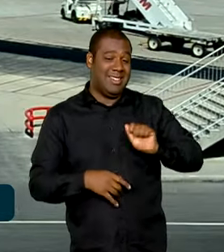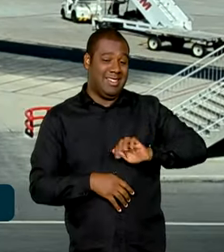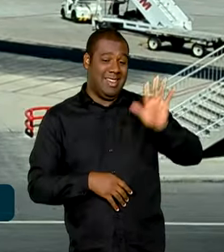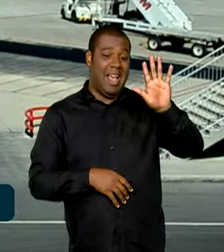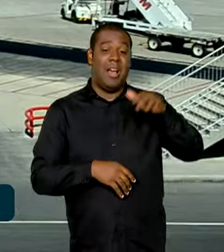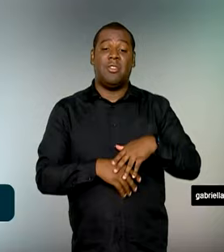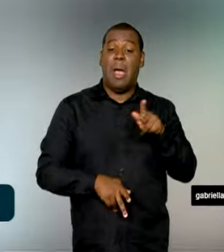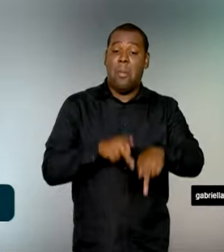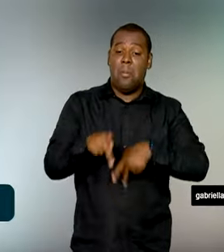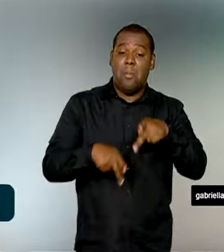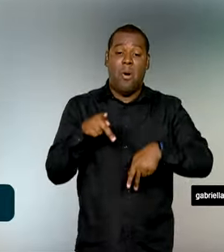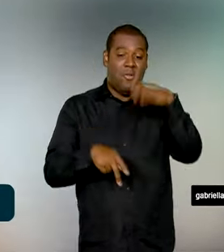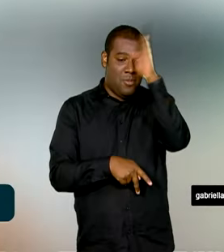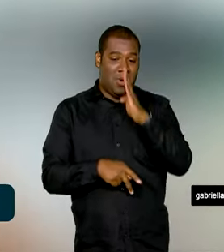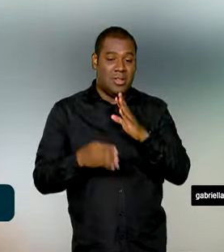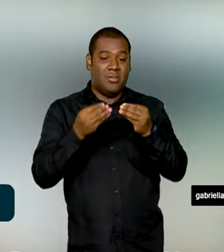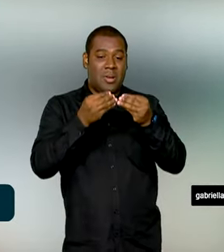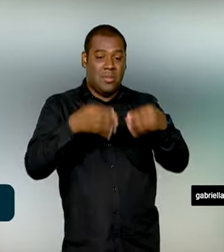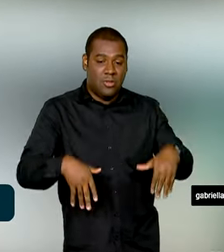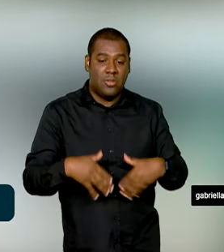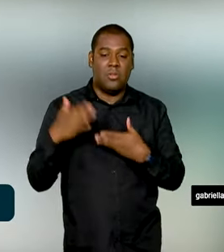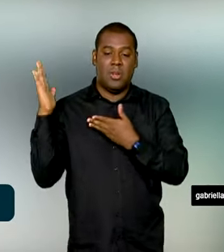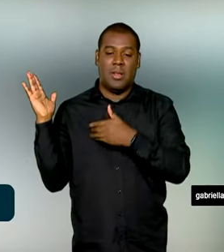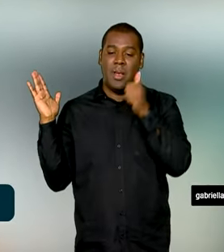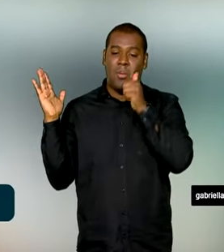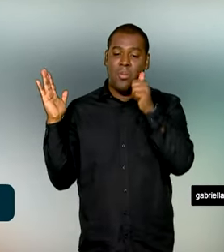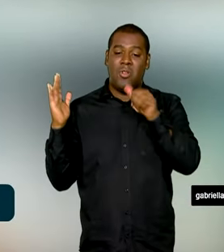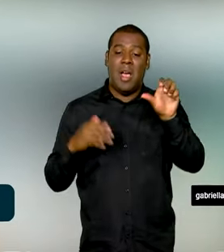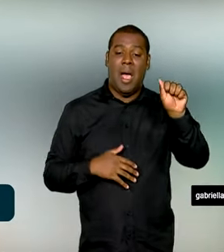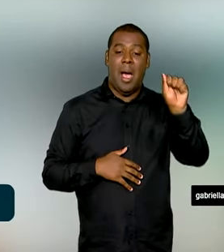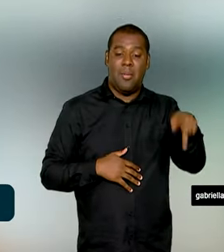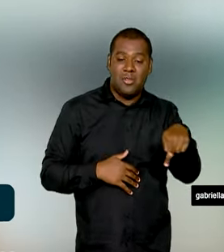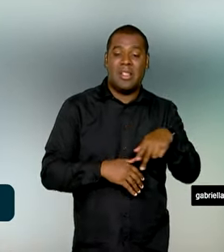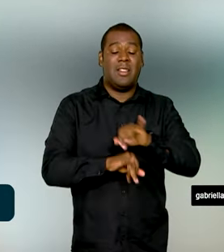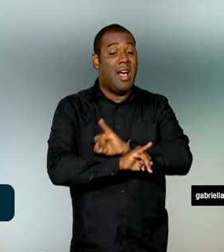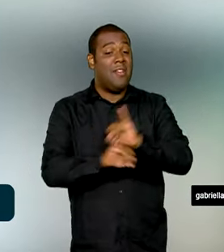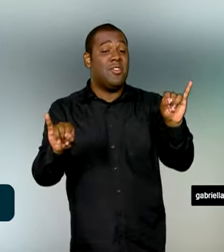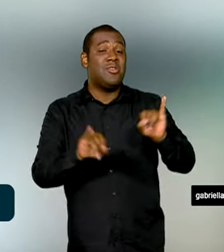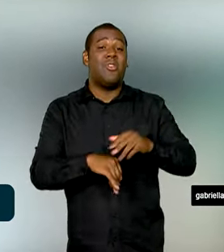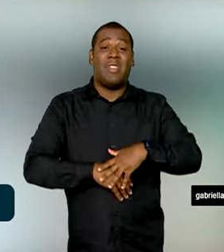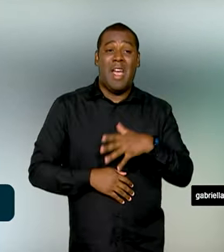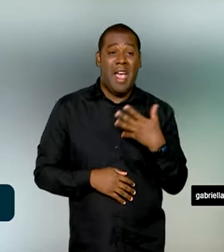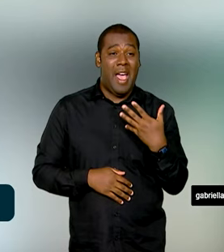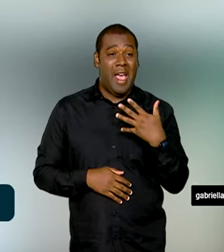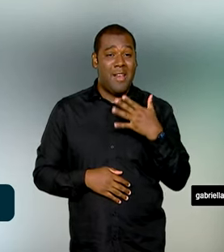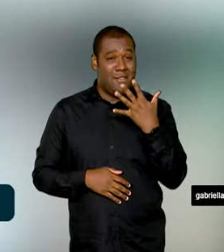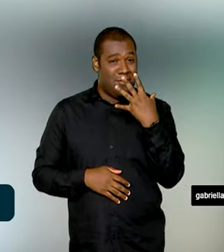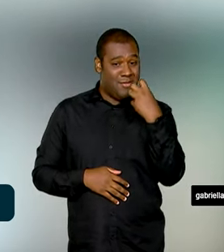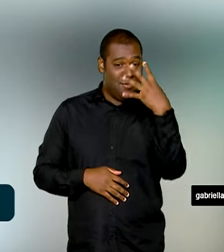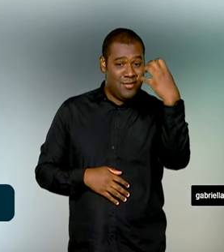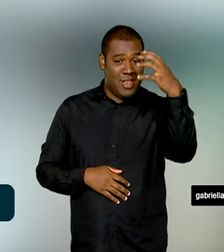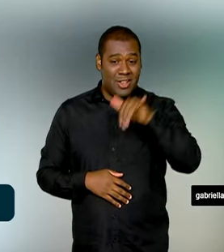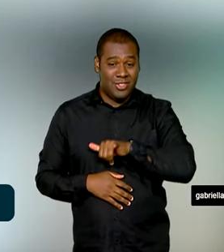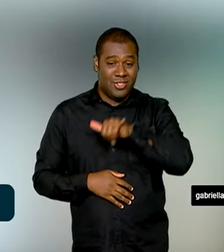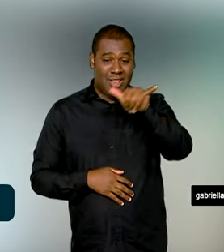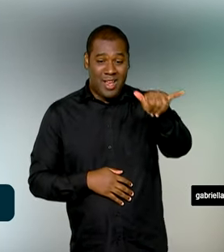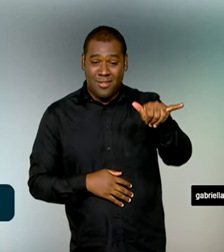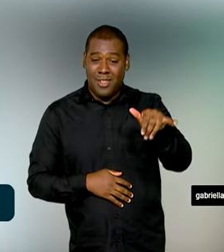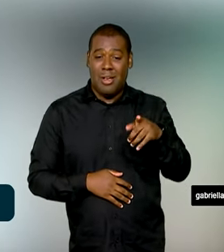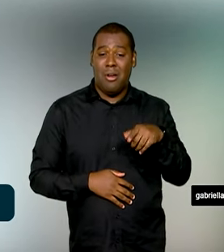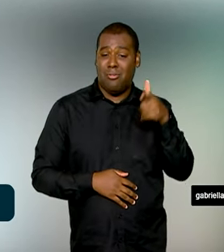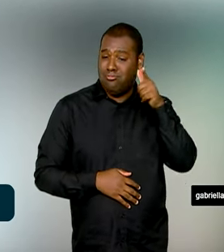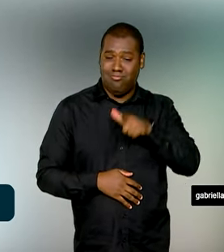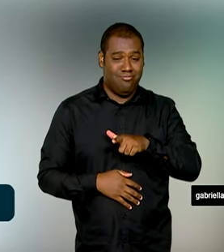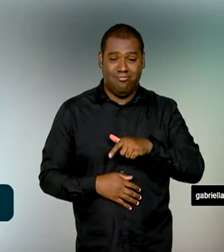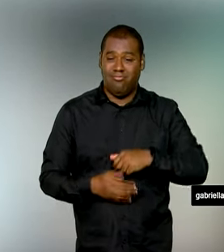brasileiros, como a Maria Goretti. Segundo a aposentada, viajar de avião virou sonho impossível nos últimos anos. O